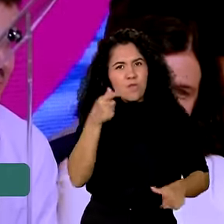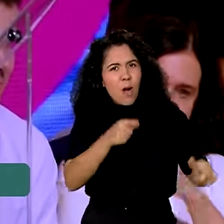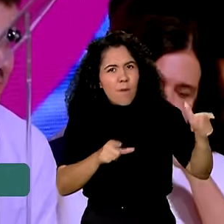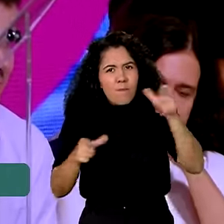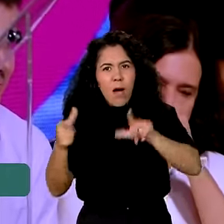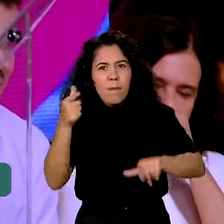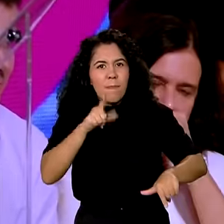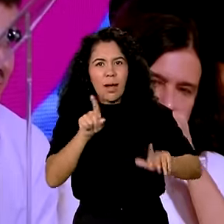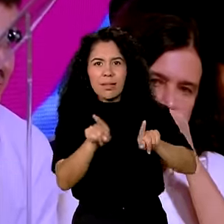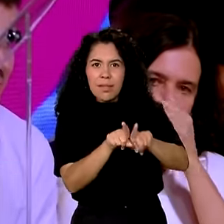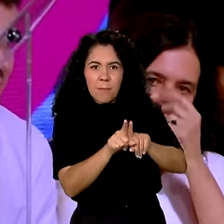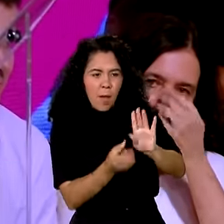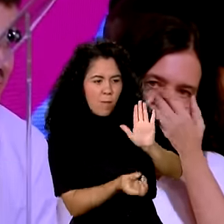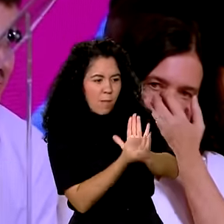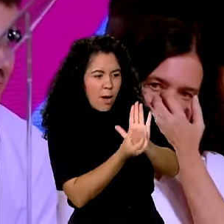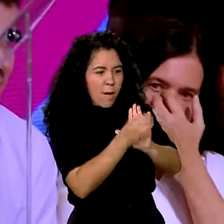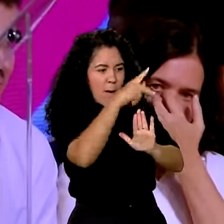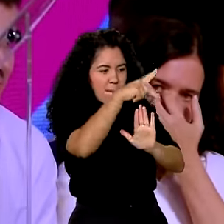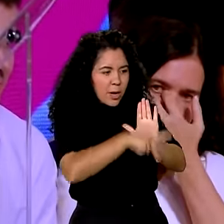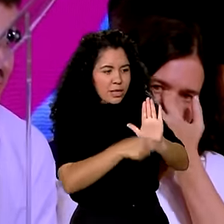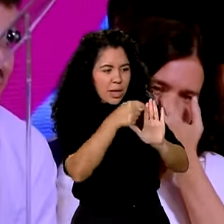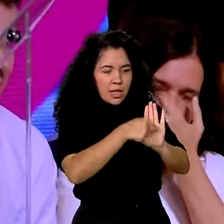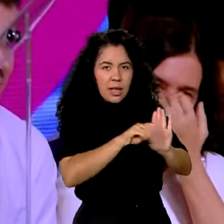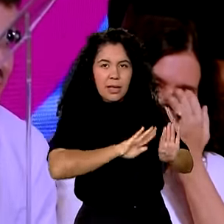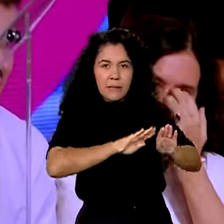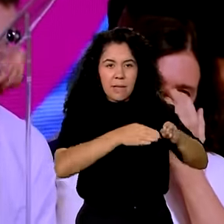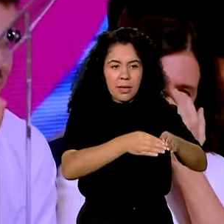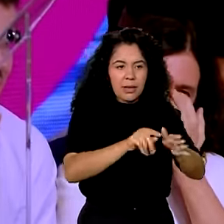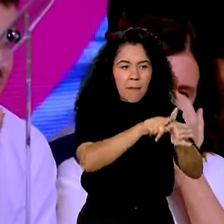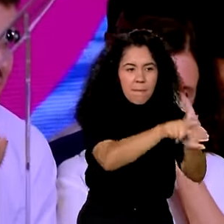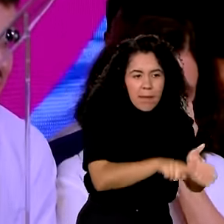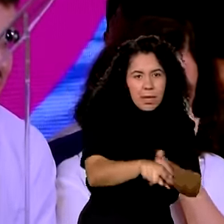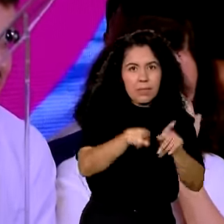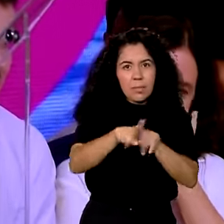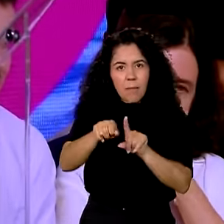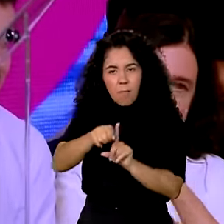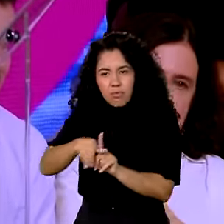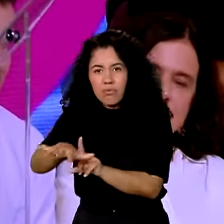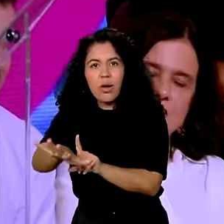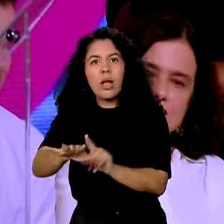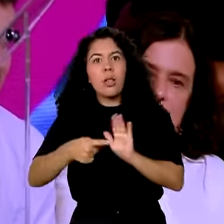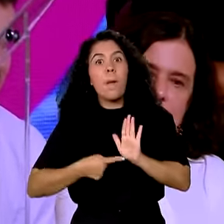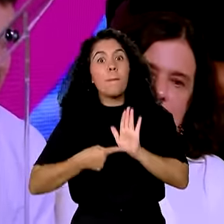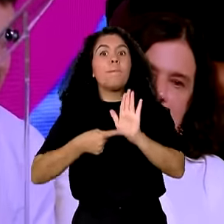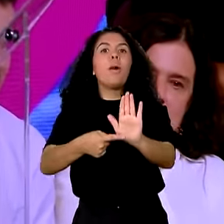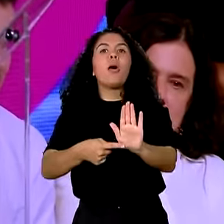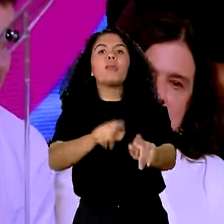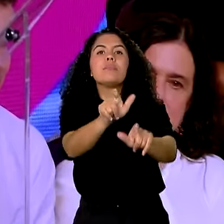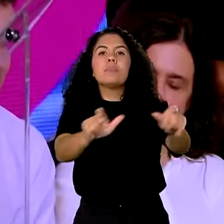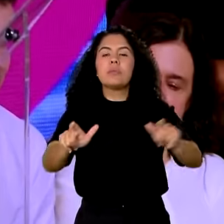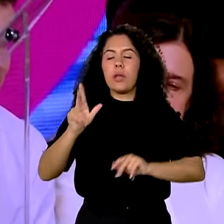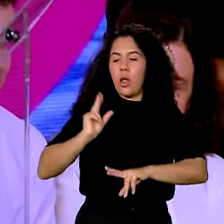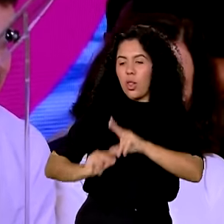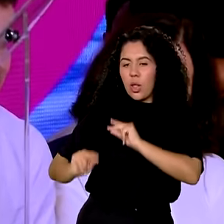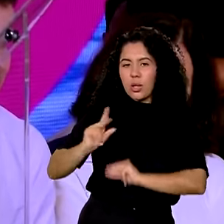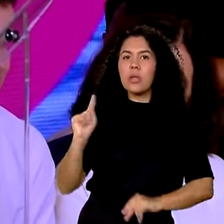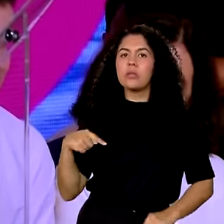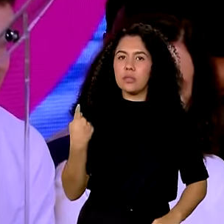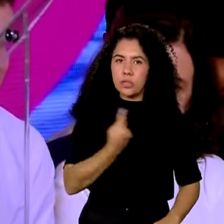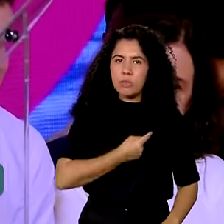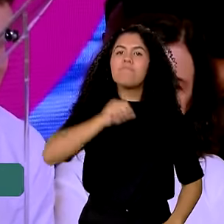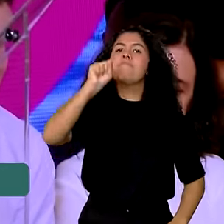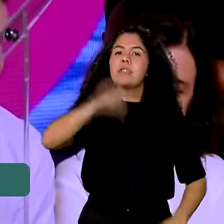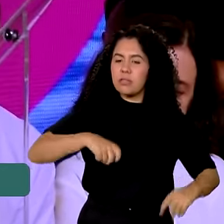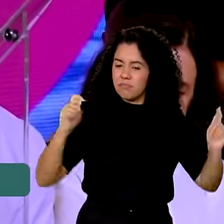executar projetos de pesquisa e extensão é o que mostra para esses adolescentes que, sim, nós